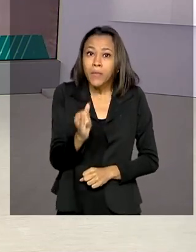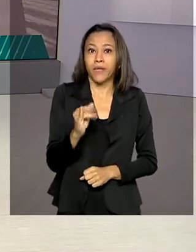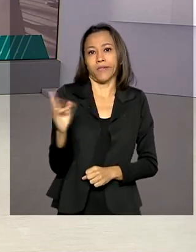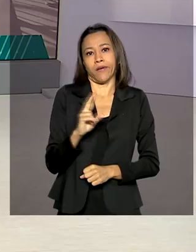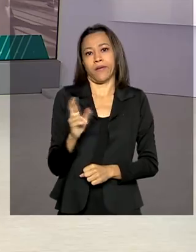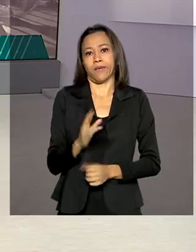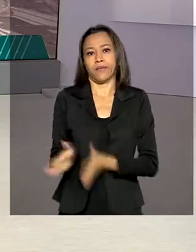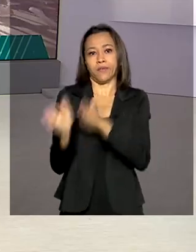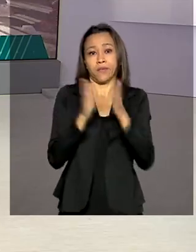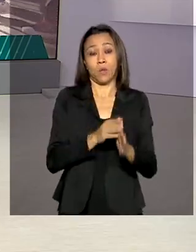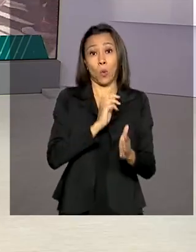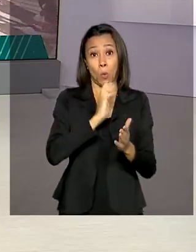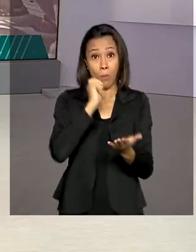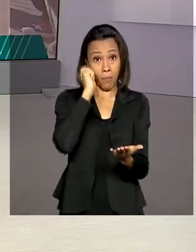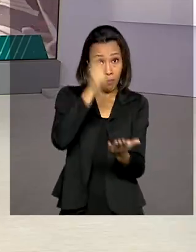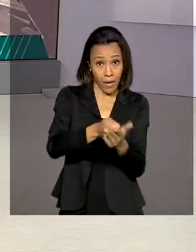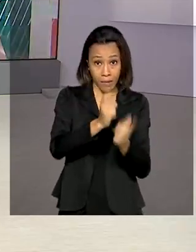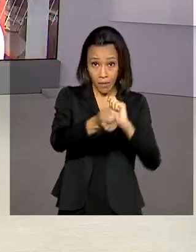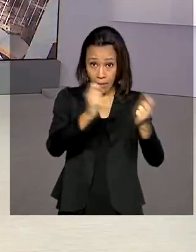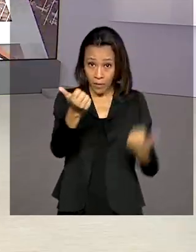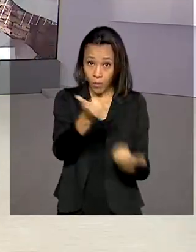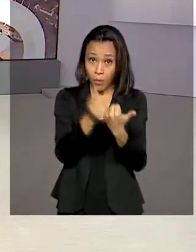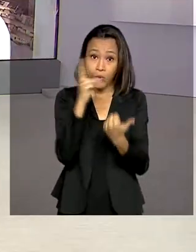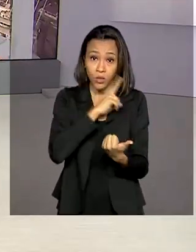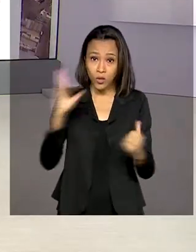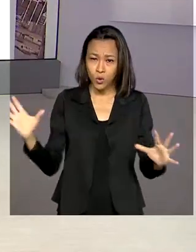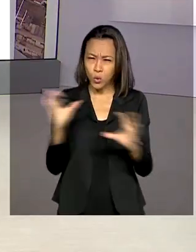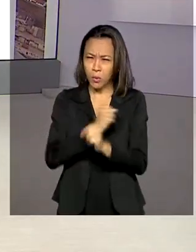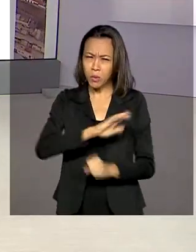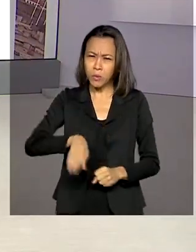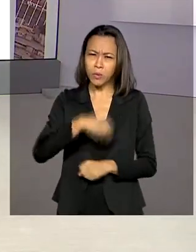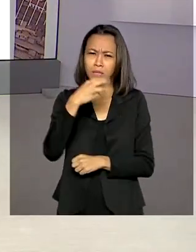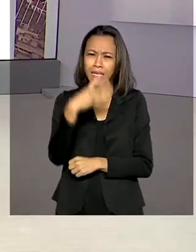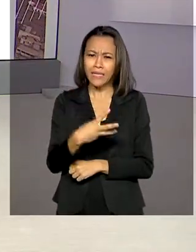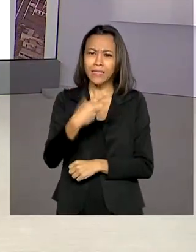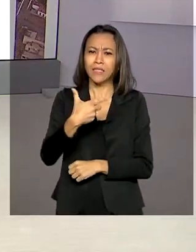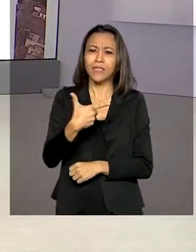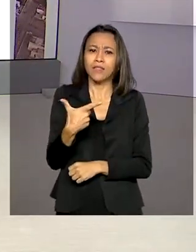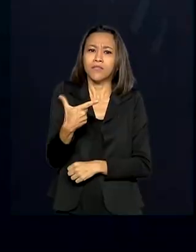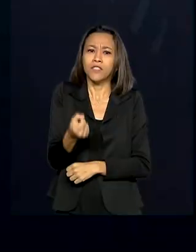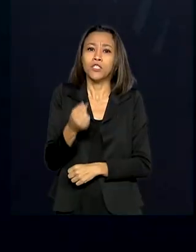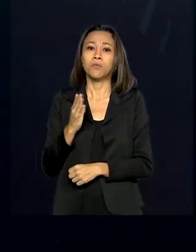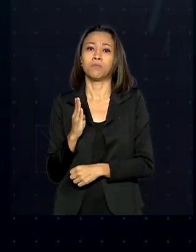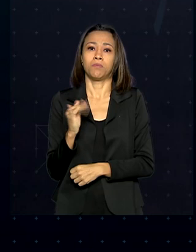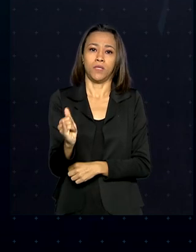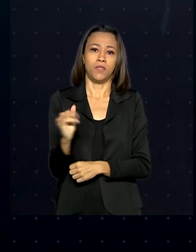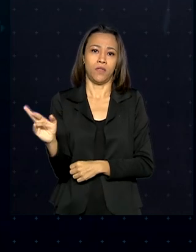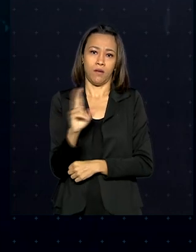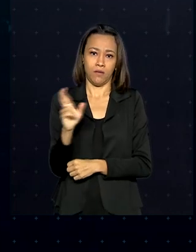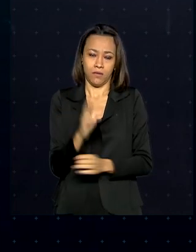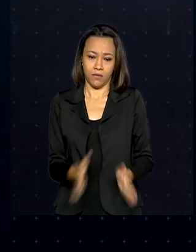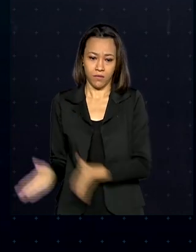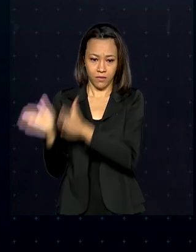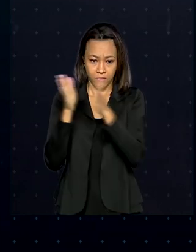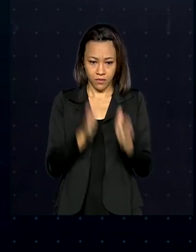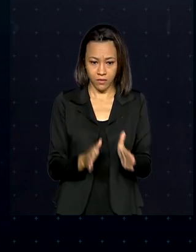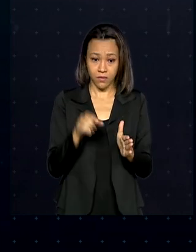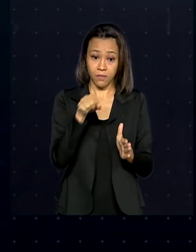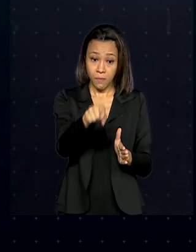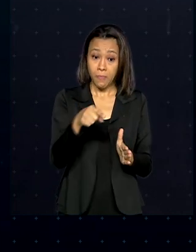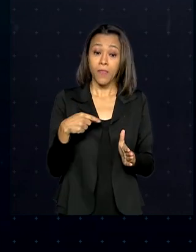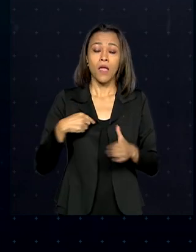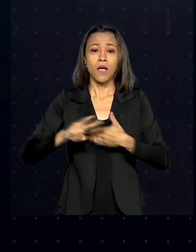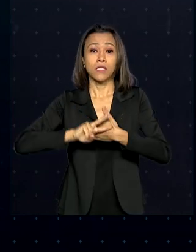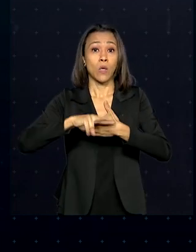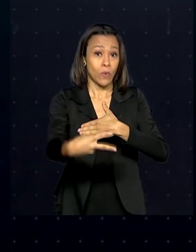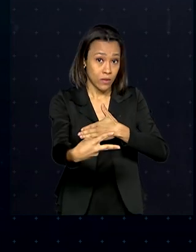emergencial, as despesas somam 320 bilhões de reais. O impacto fiscal das medidas contra